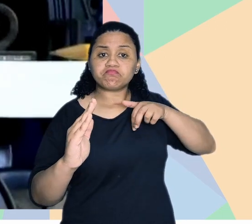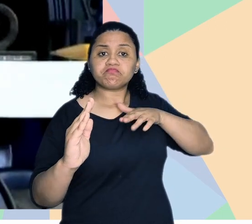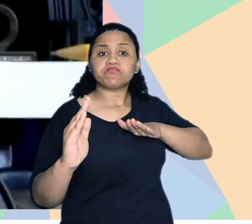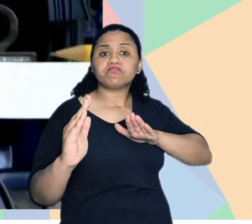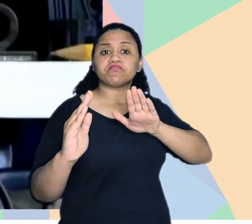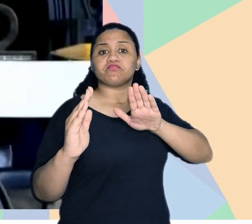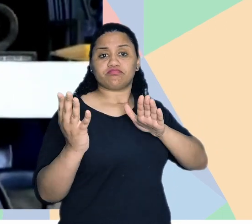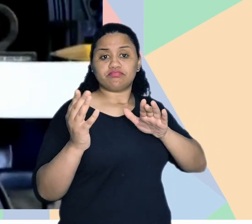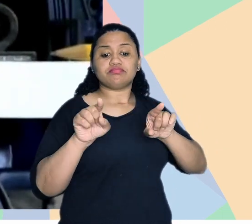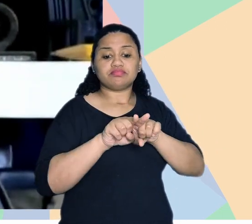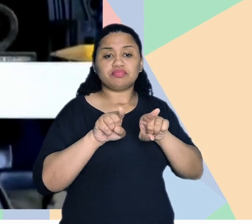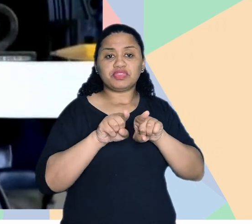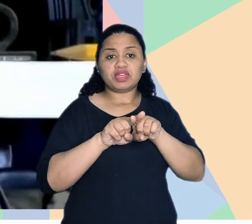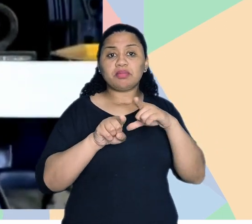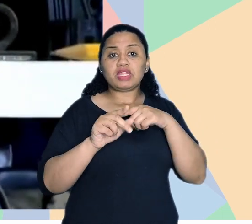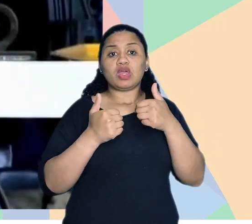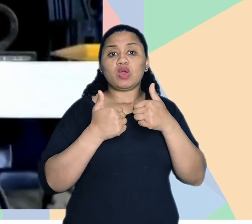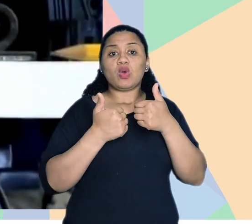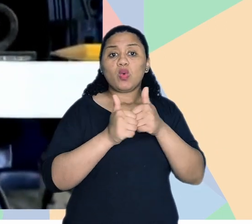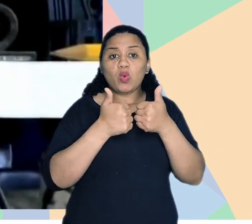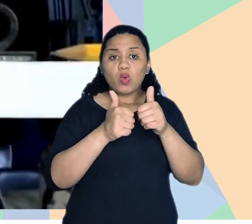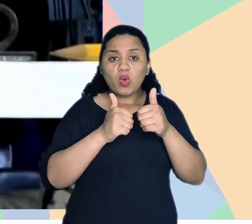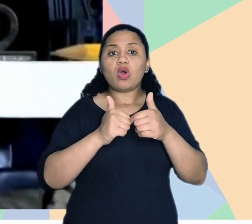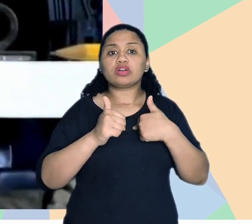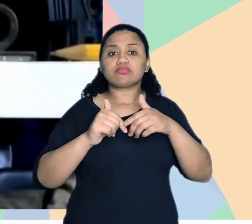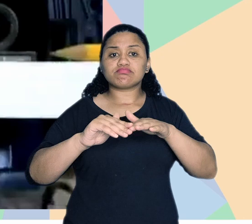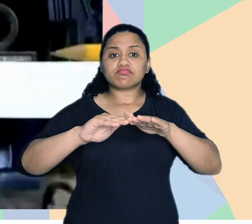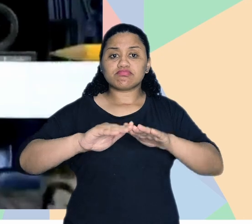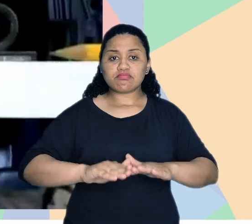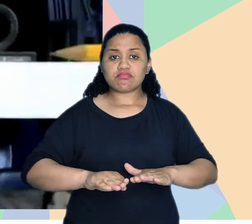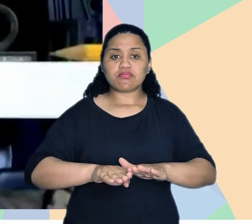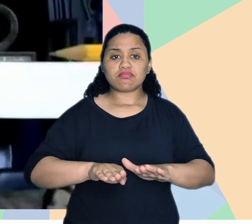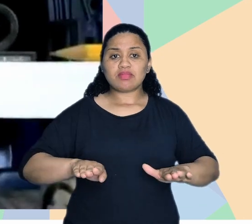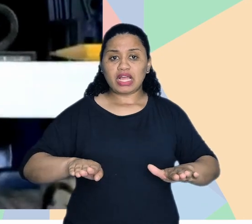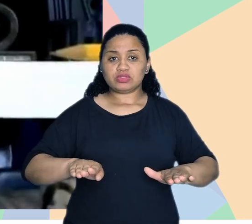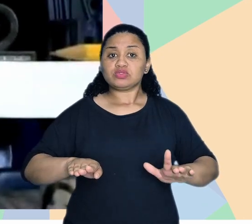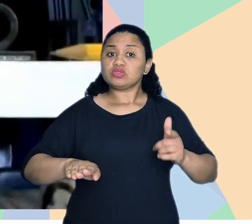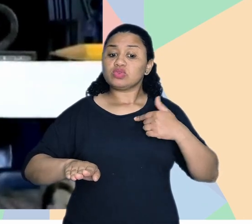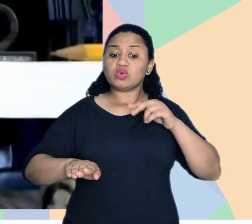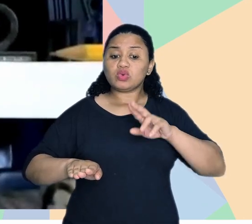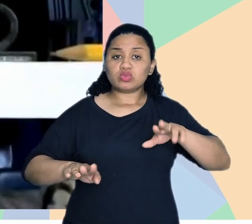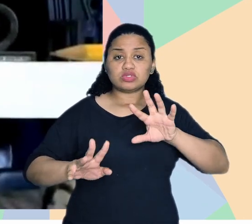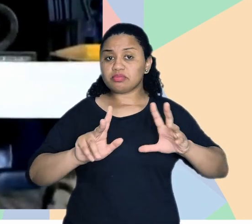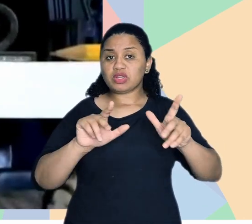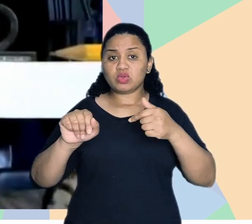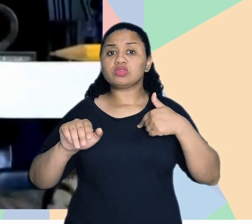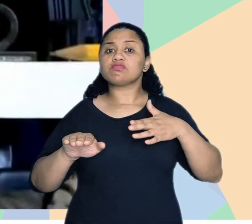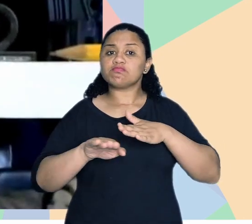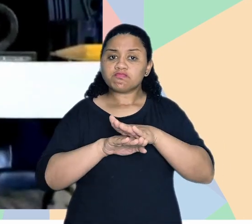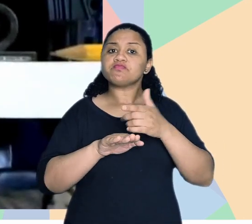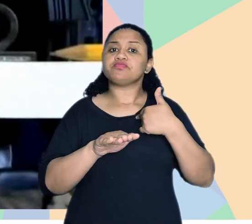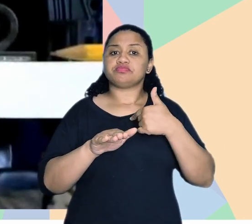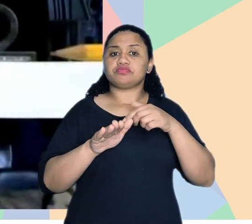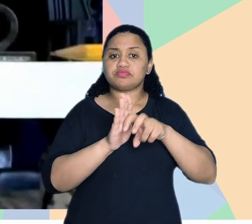Eu gosto também muito do exemplo do ônibus de piso baixo, né? Quando a gente tem um ônibus de piso baixo, uso equitativo. Entra cadeirante,